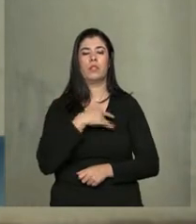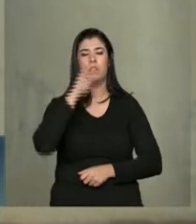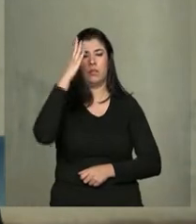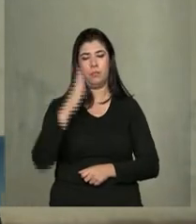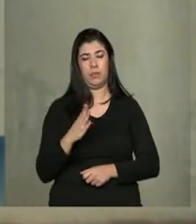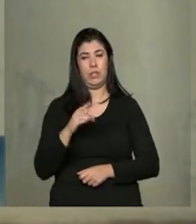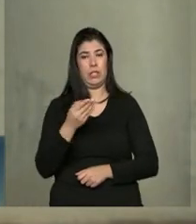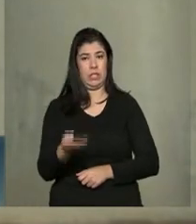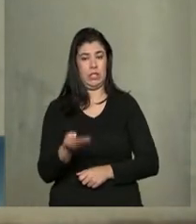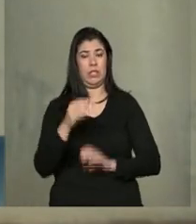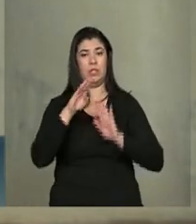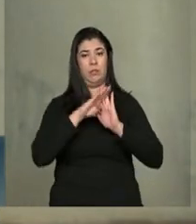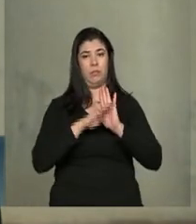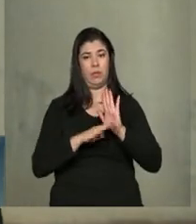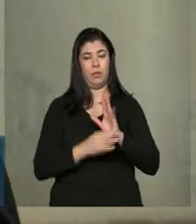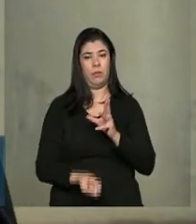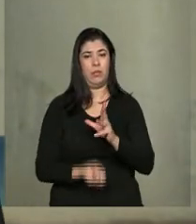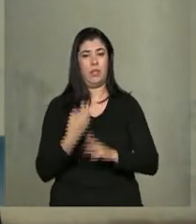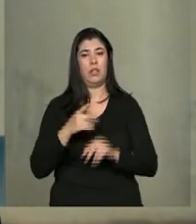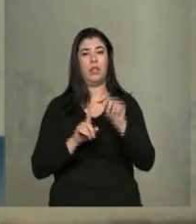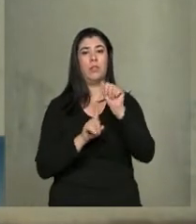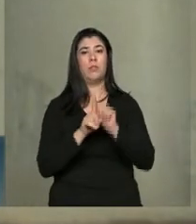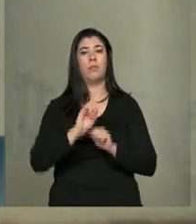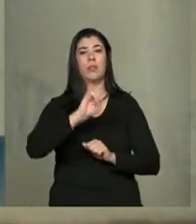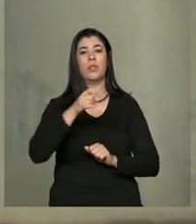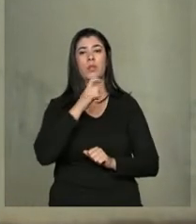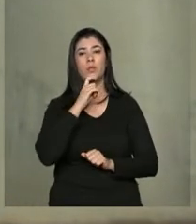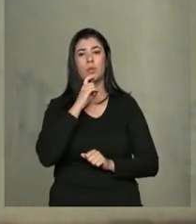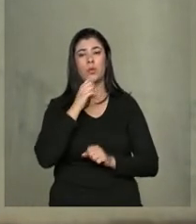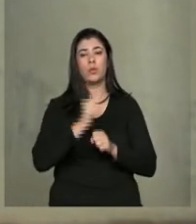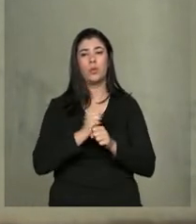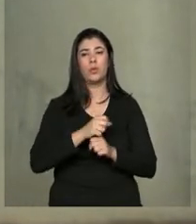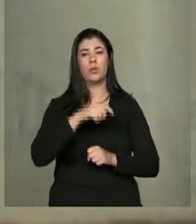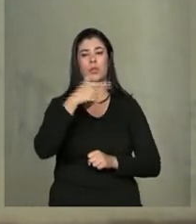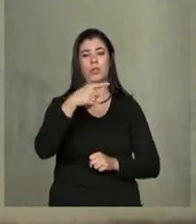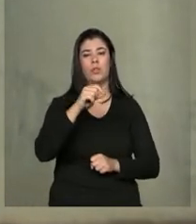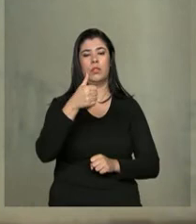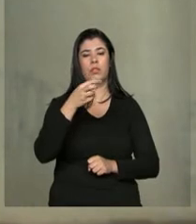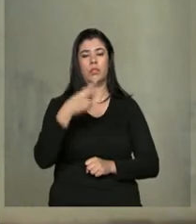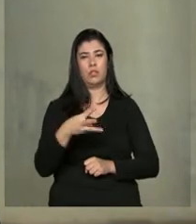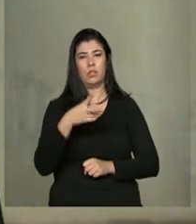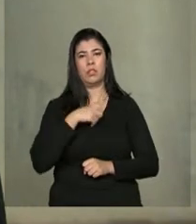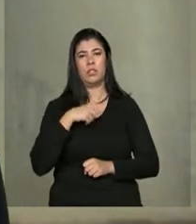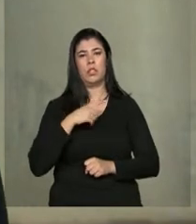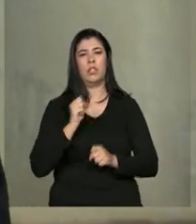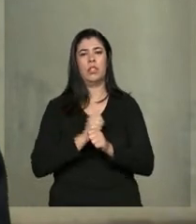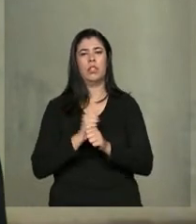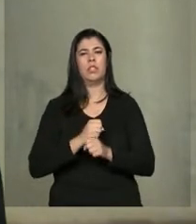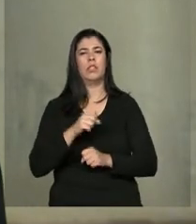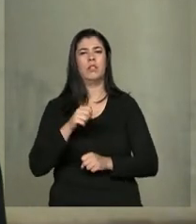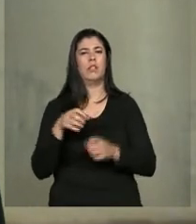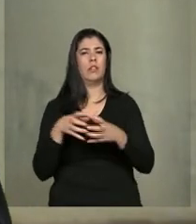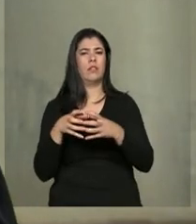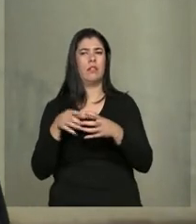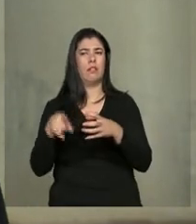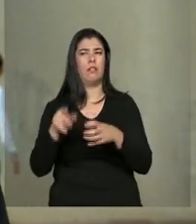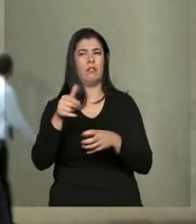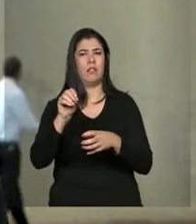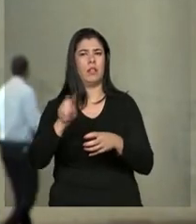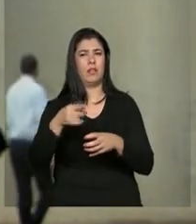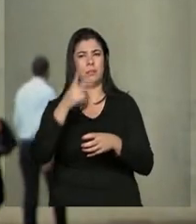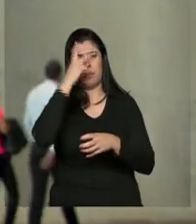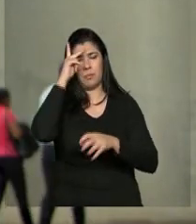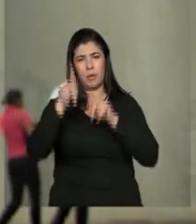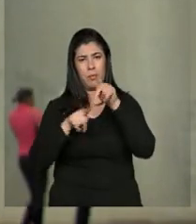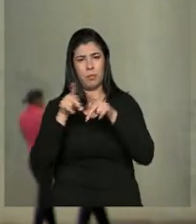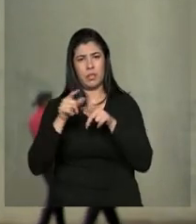Quando o programa foi criado, em julho de 2013, havia 18 médicos para cada 10 mil habitantes. A meta é